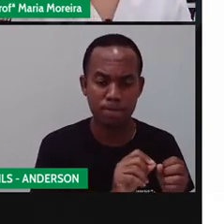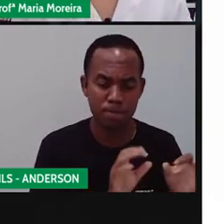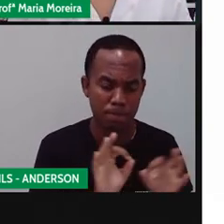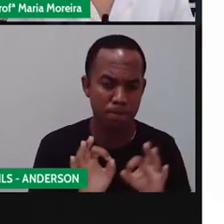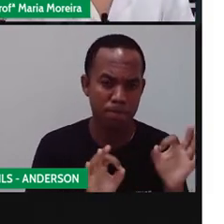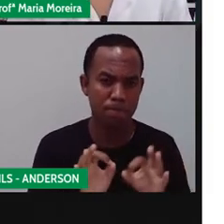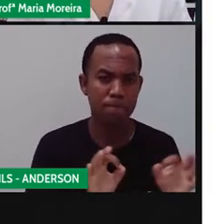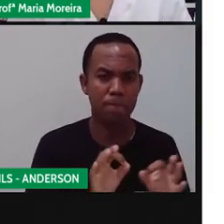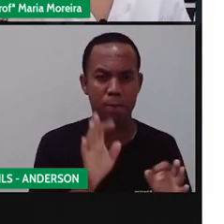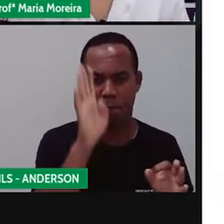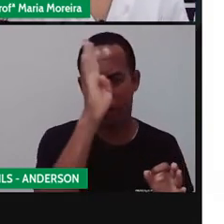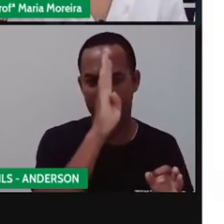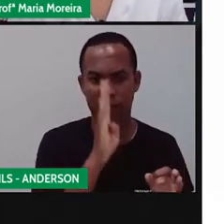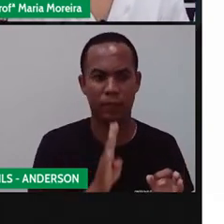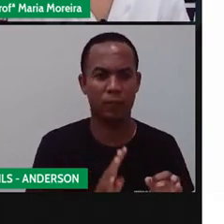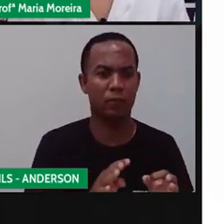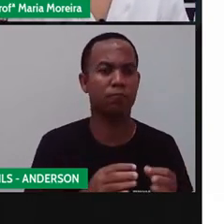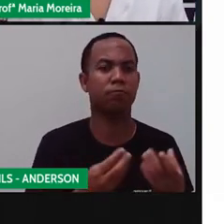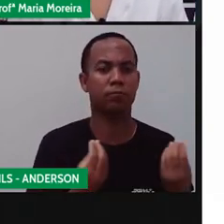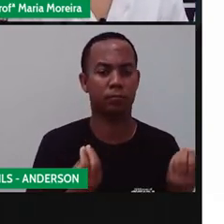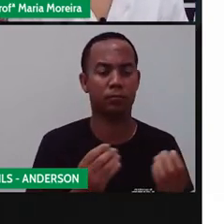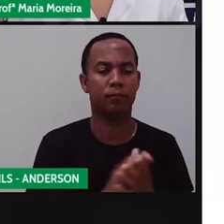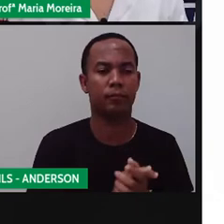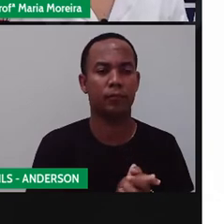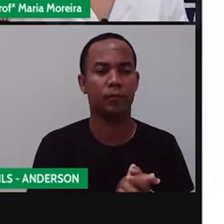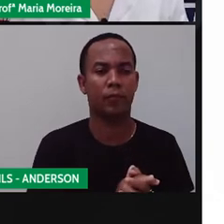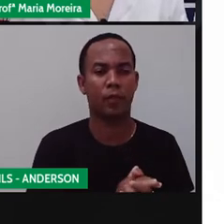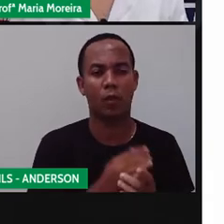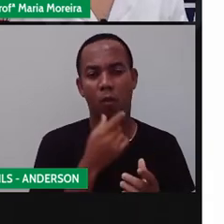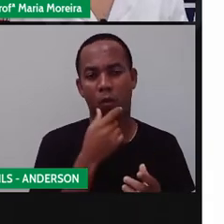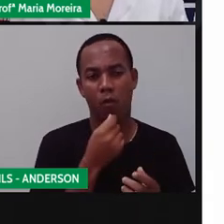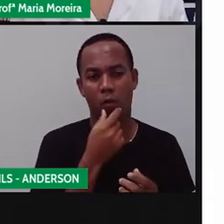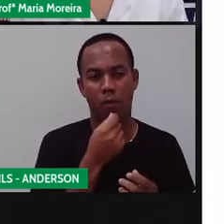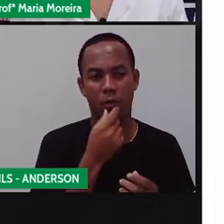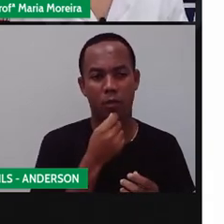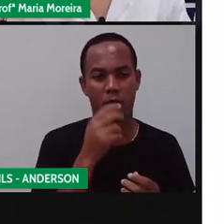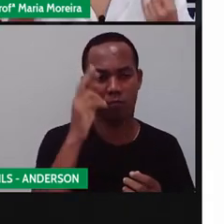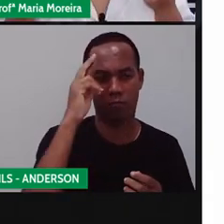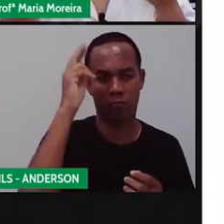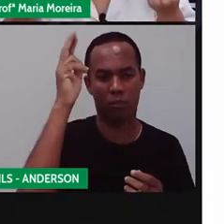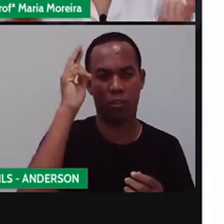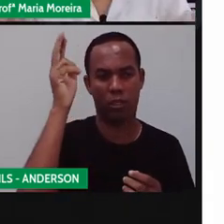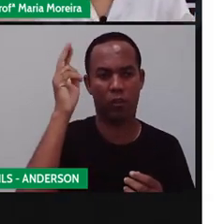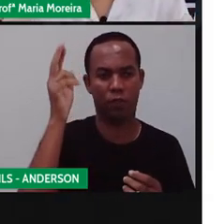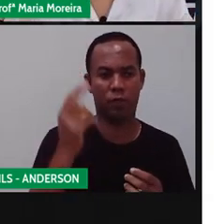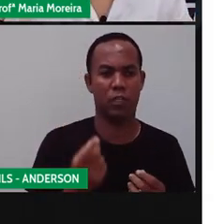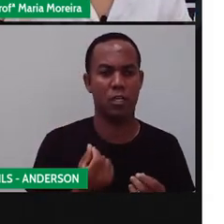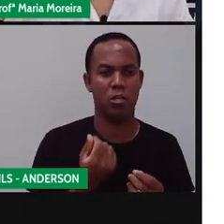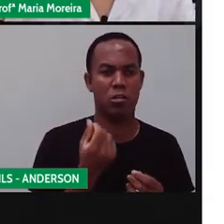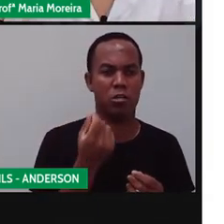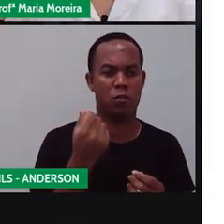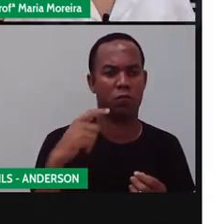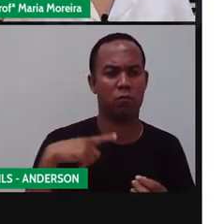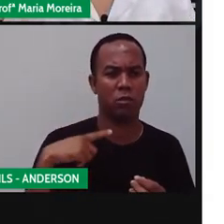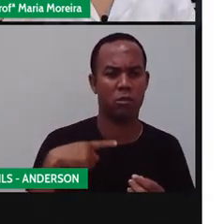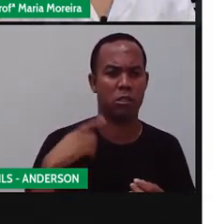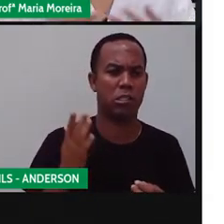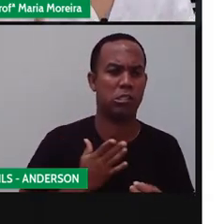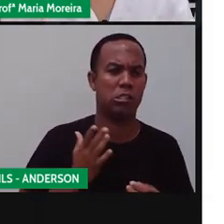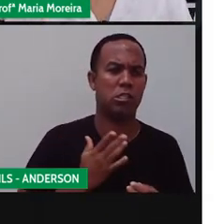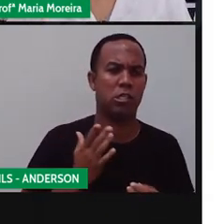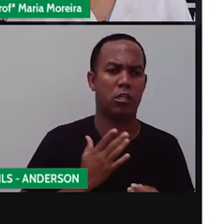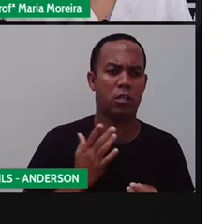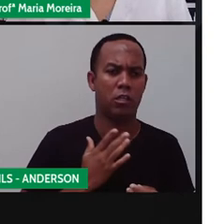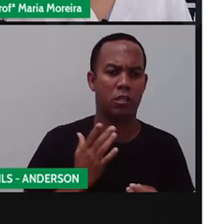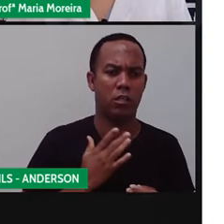aqui no Brasil, foi exatamente assim. Então, os senhores de engenho, né? Os ricos, né? Que eram os